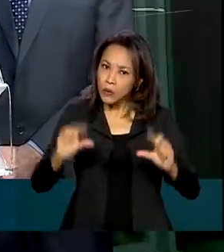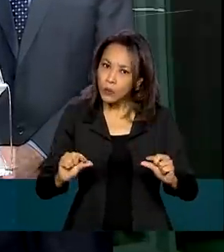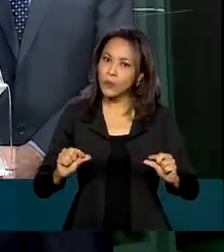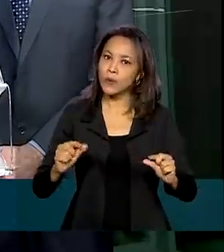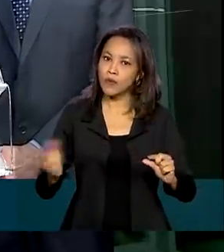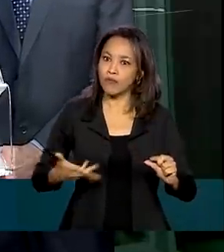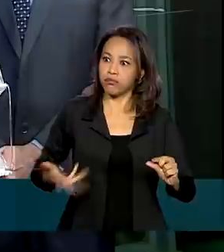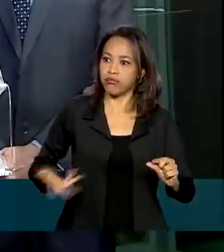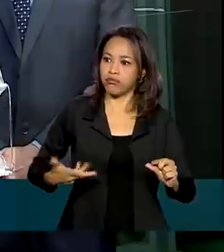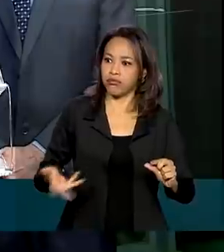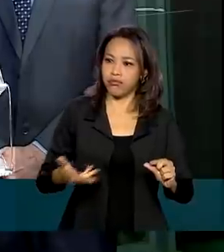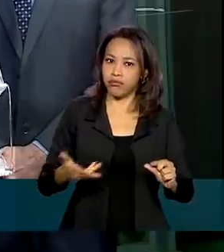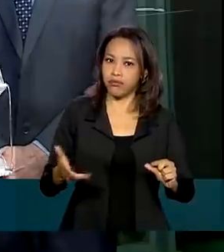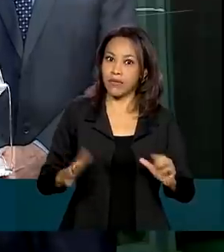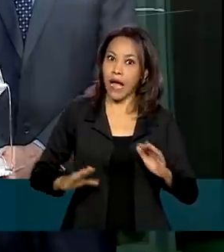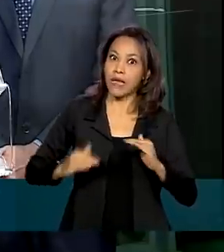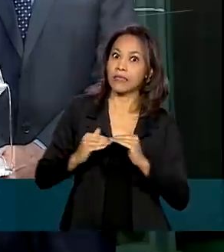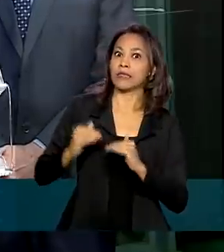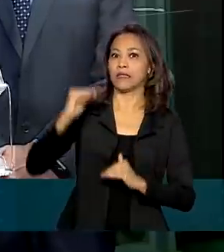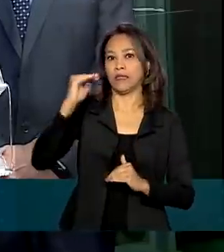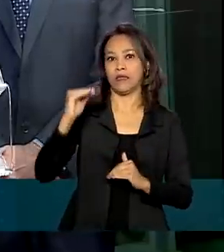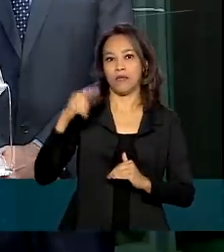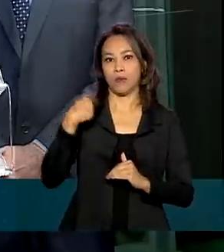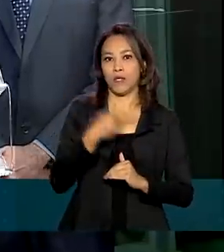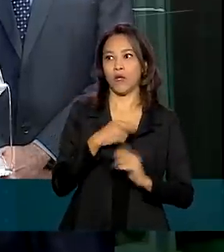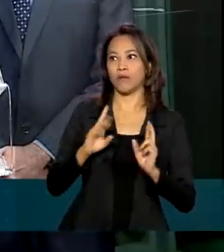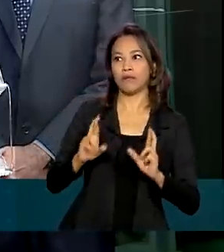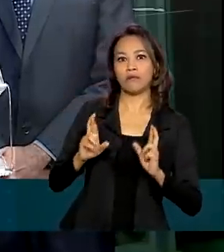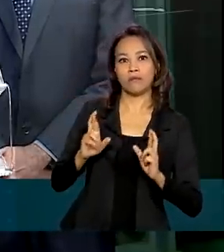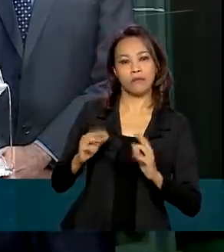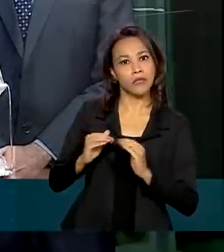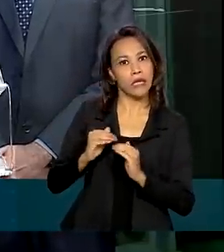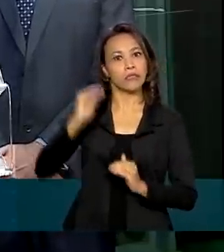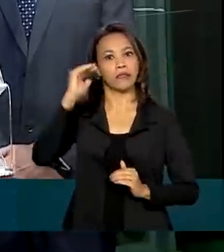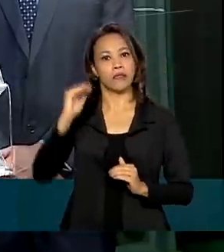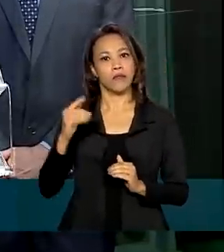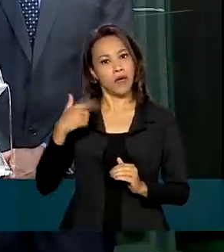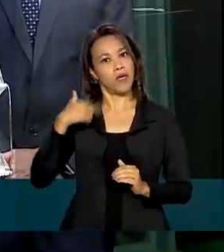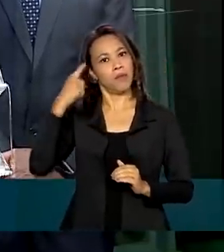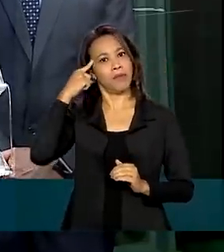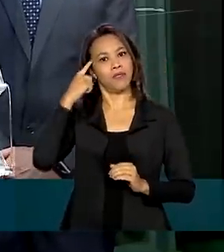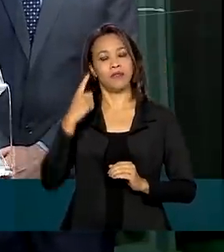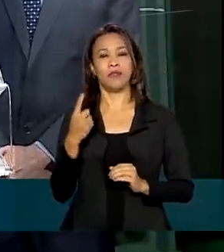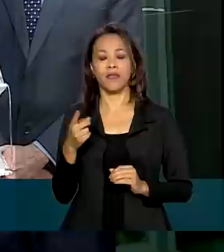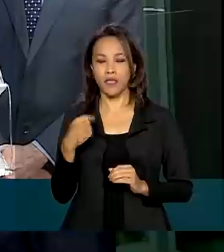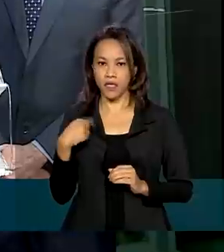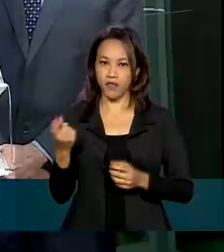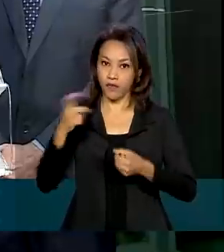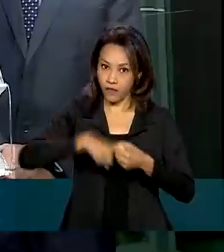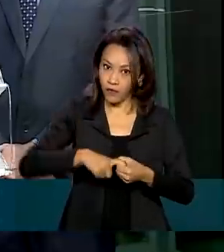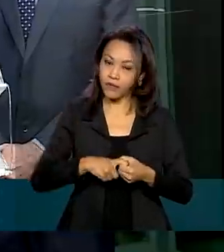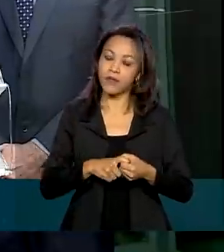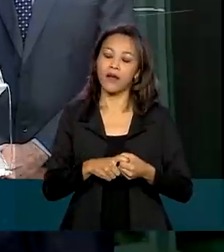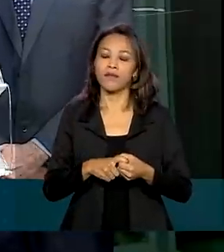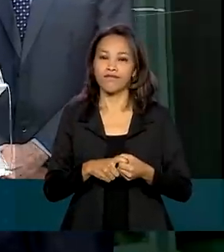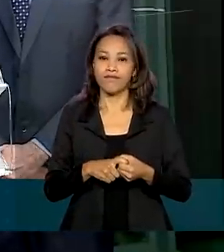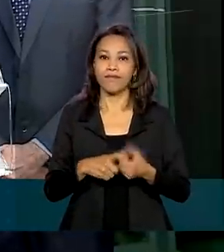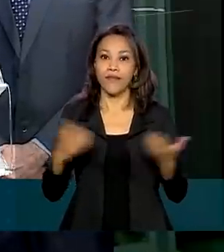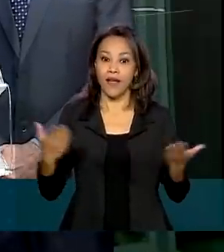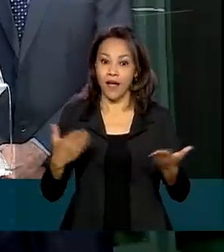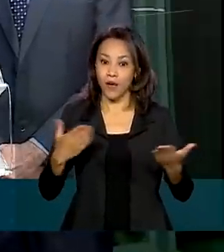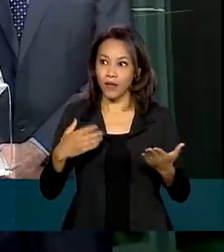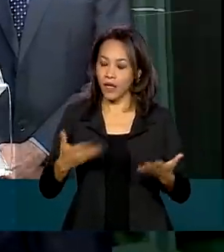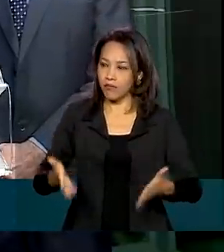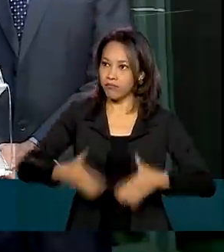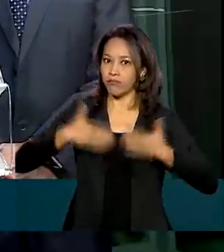o ritmo está bem acima do que nós mesmos esperávamos. Olha que eu fui considerado otimista quando falamos em recuperação em V, pois está nos